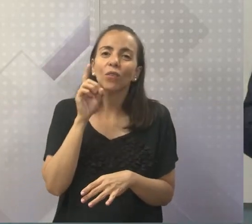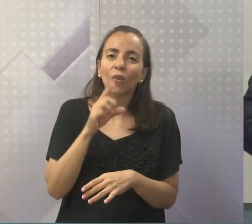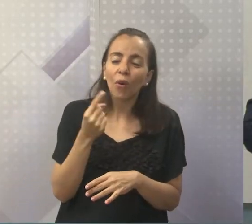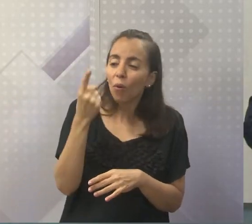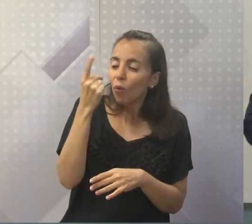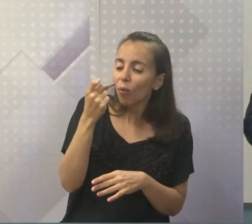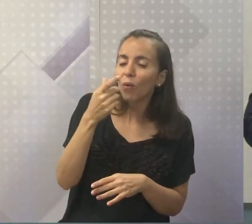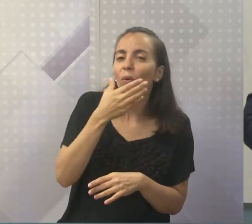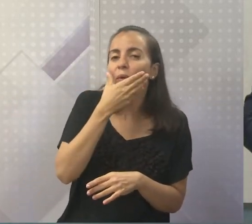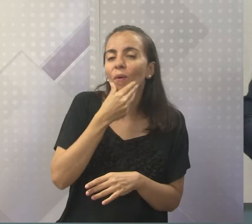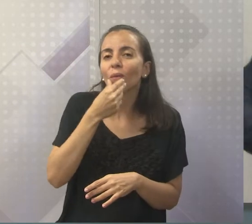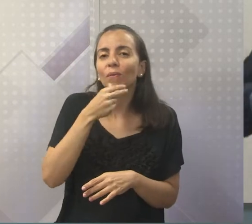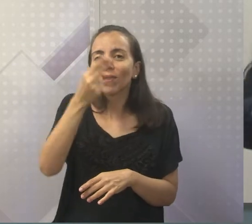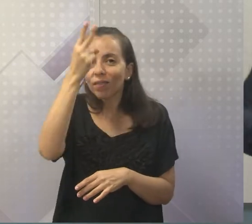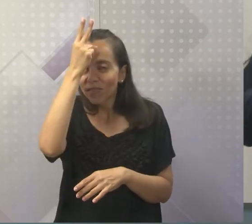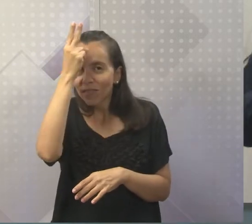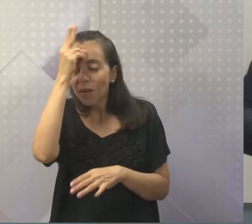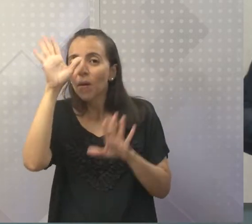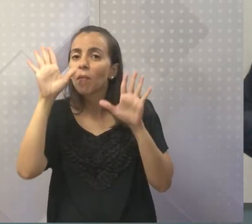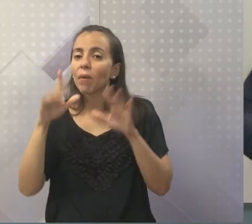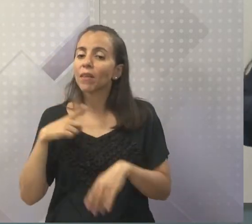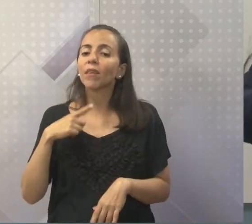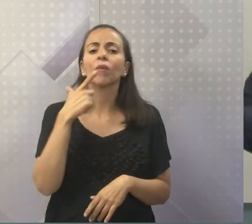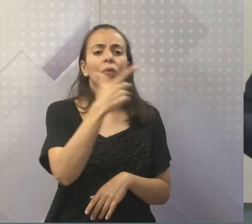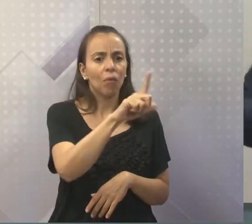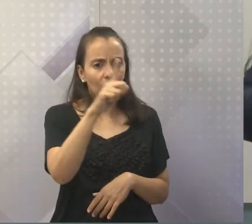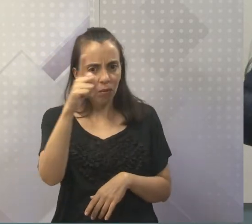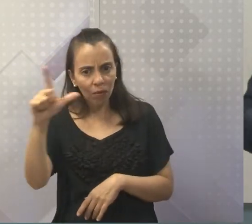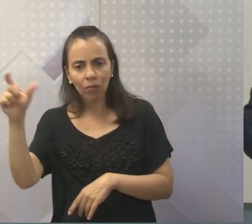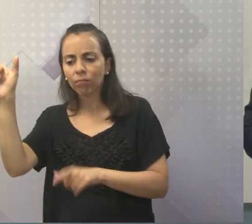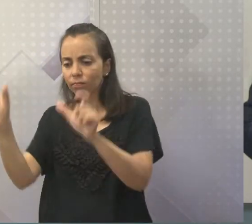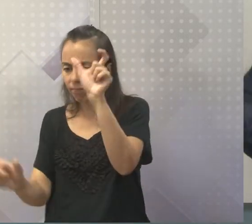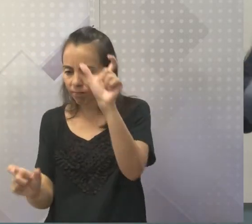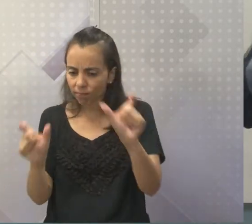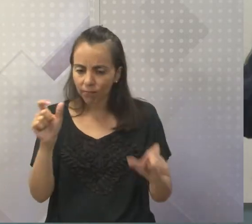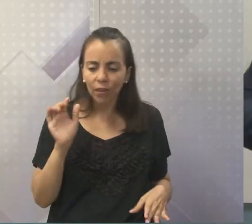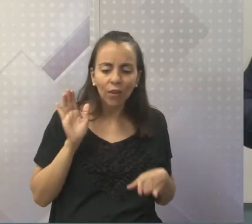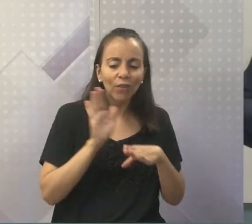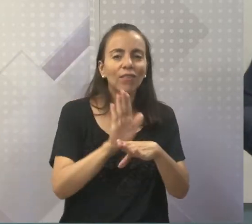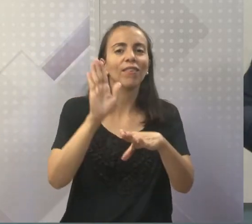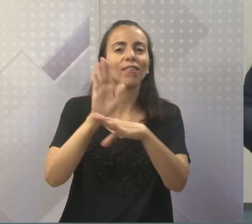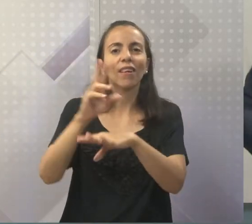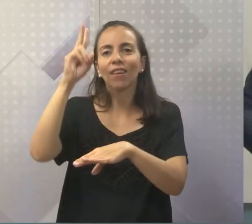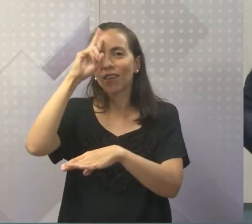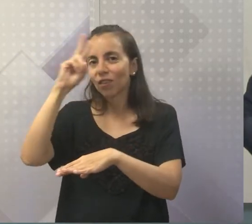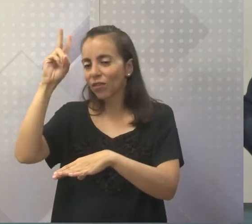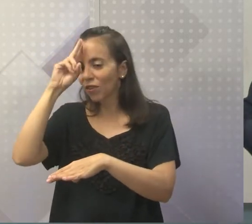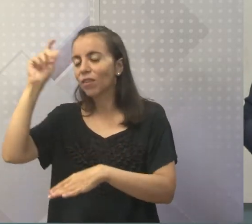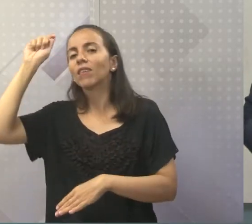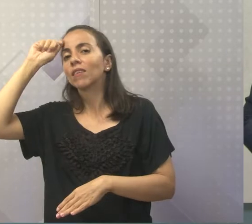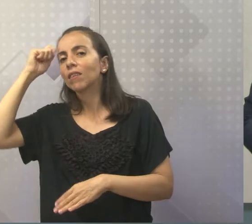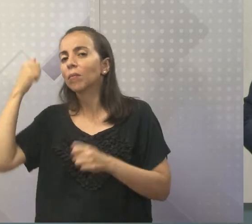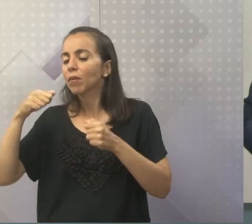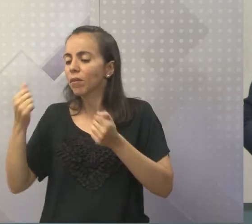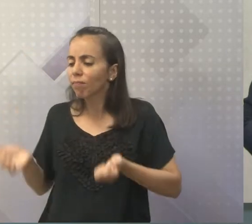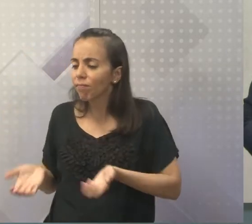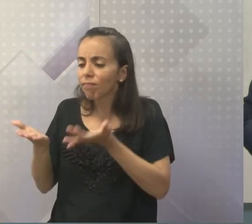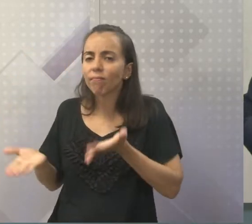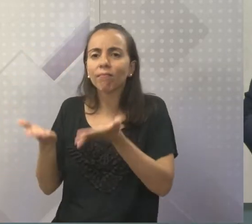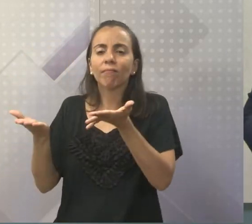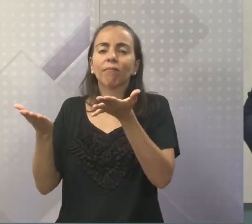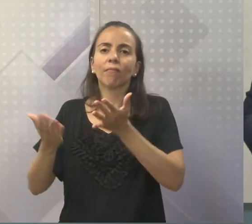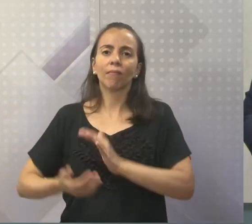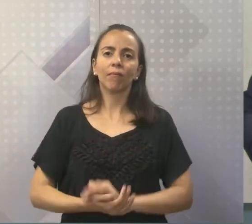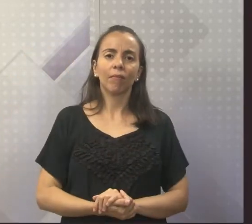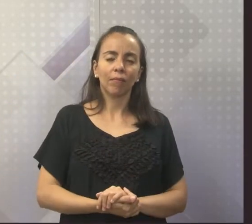palmares, né? Mas tiveram negros, sim, que fizeram histórias e devem ser, sim, homenageados. Certo?